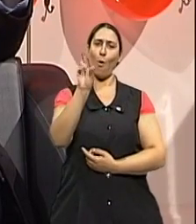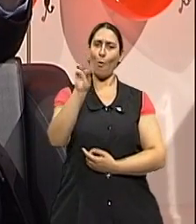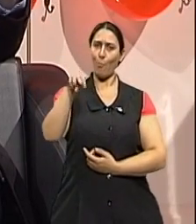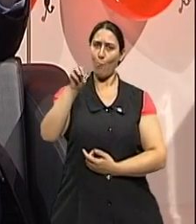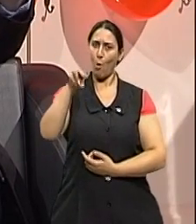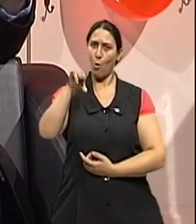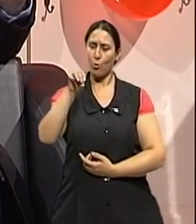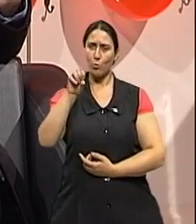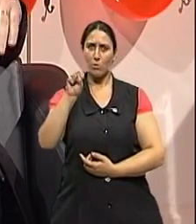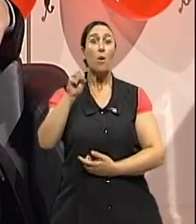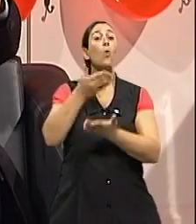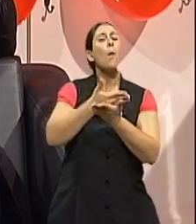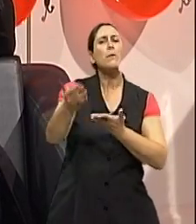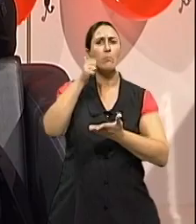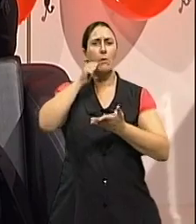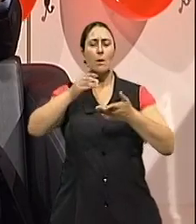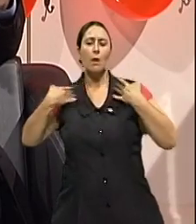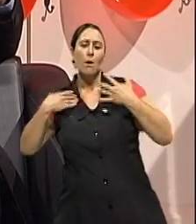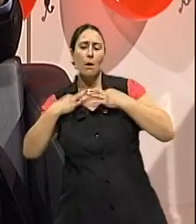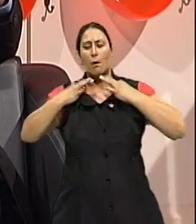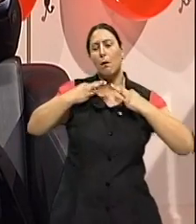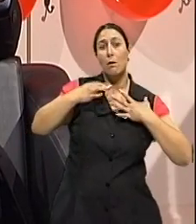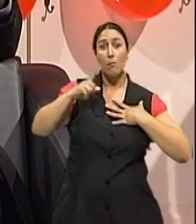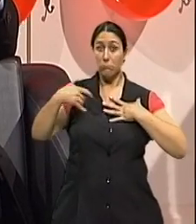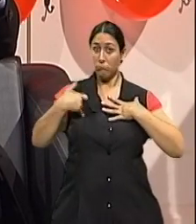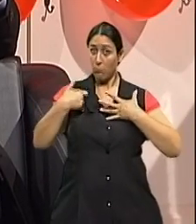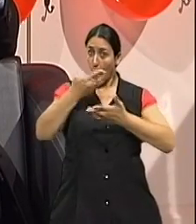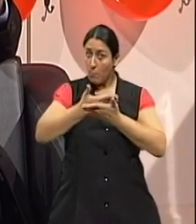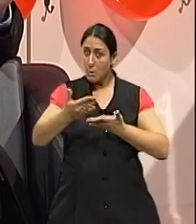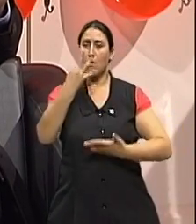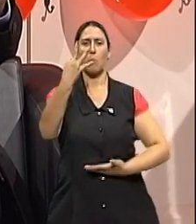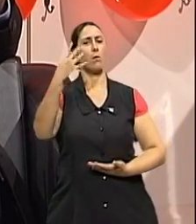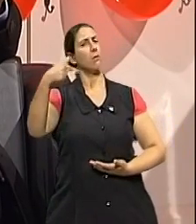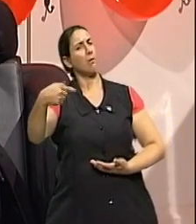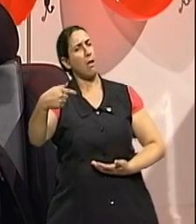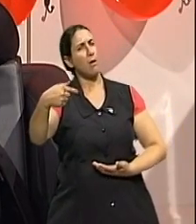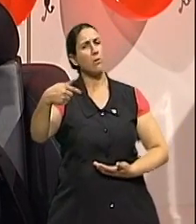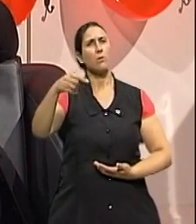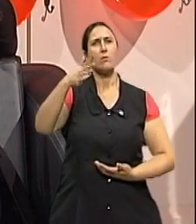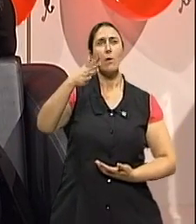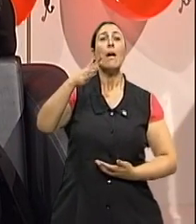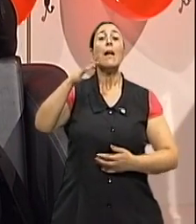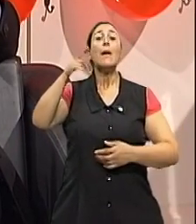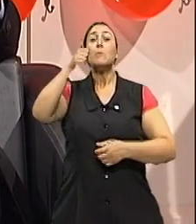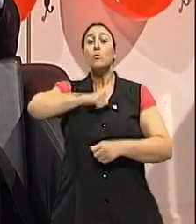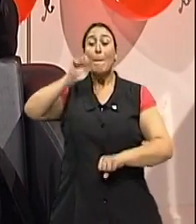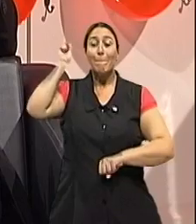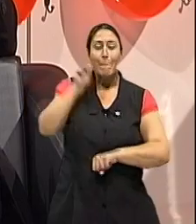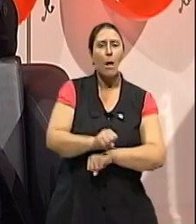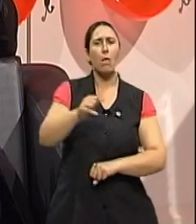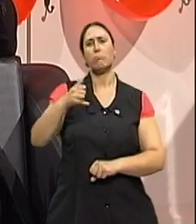47 anos, a menopausa vem ali pelos 51 anos de idade, a mulher,